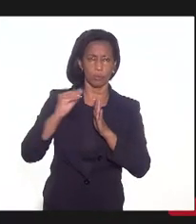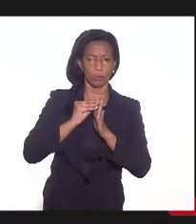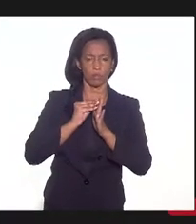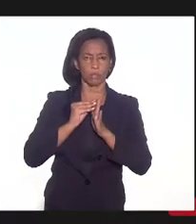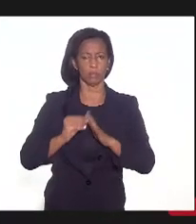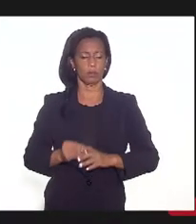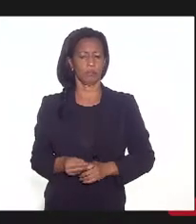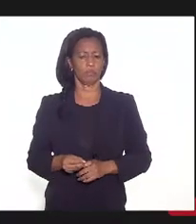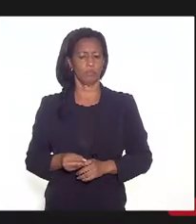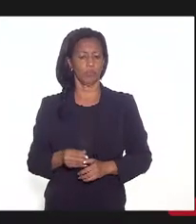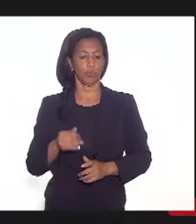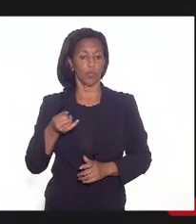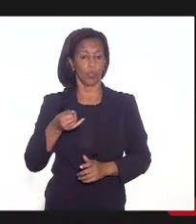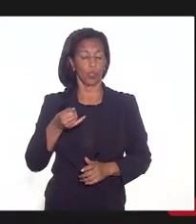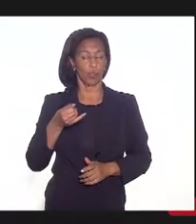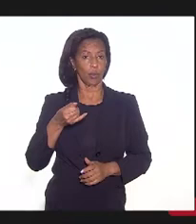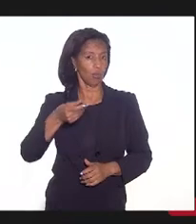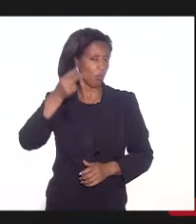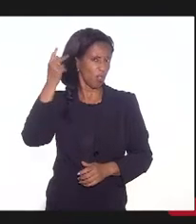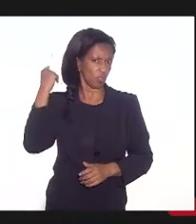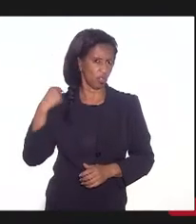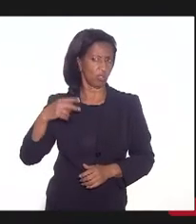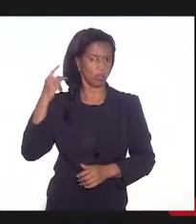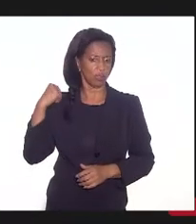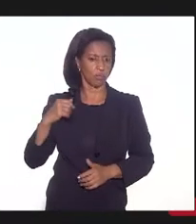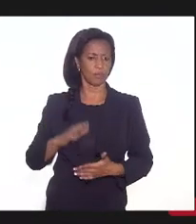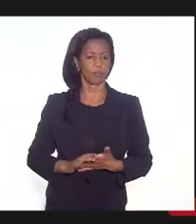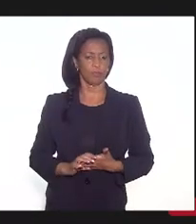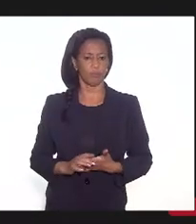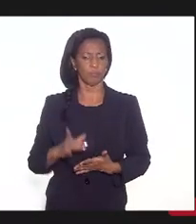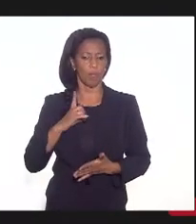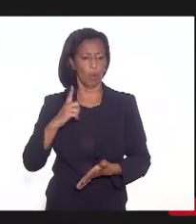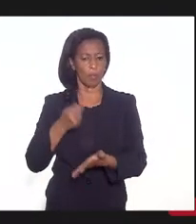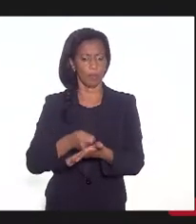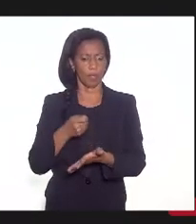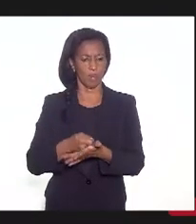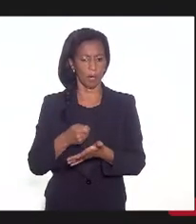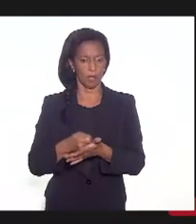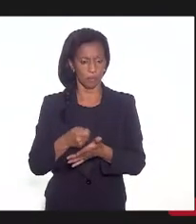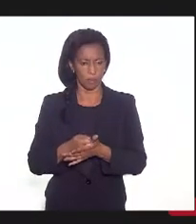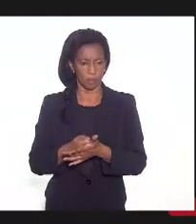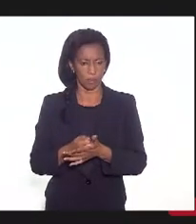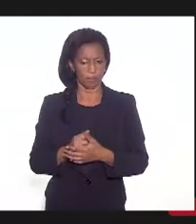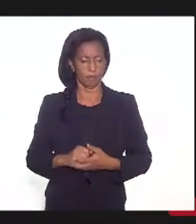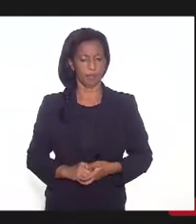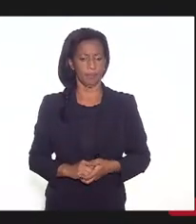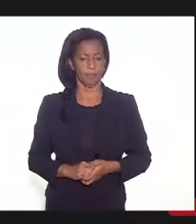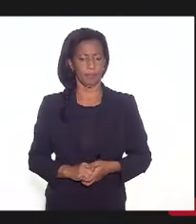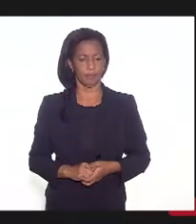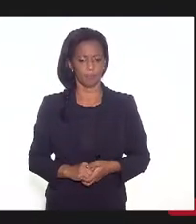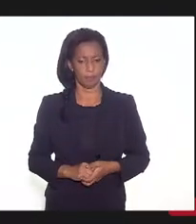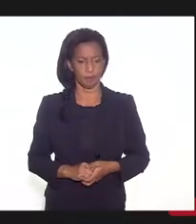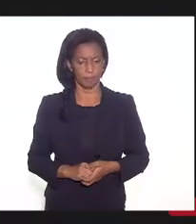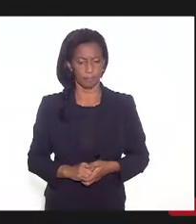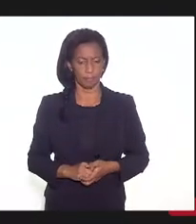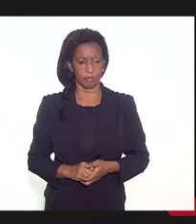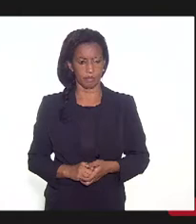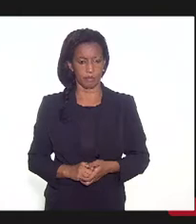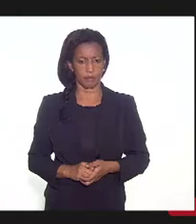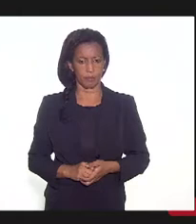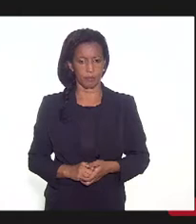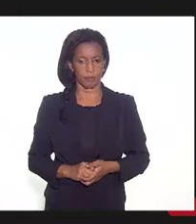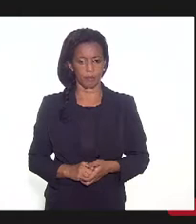No antigo, novas medidas seriam obrigatórias, uma vez que é preciso gerar resultado nominal